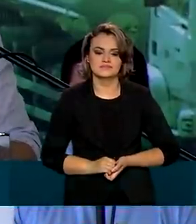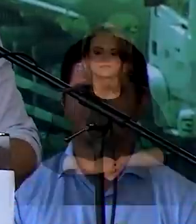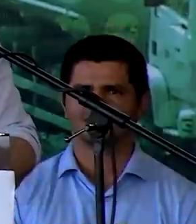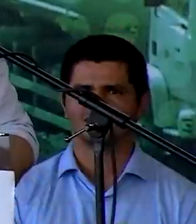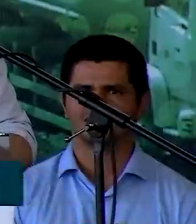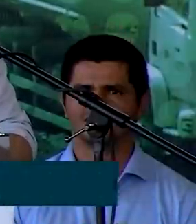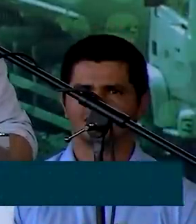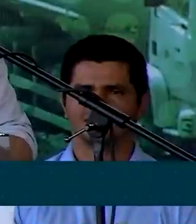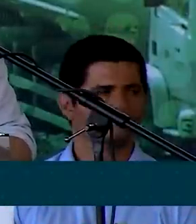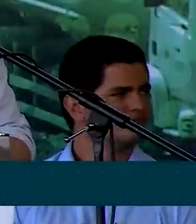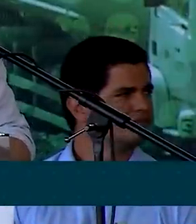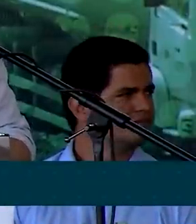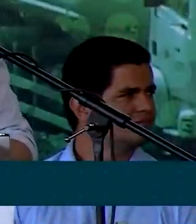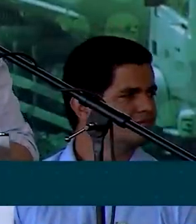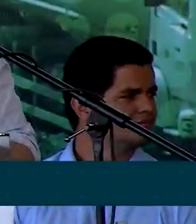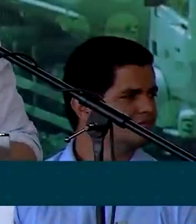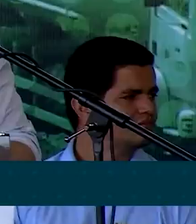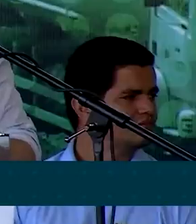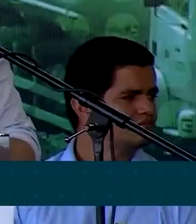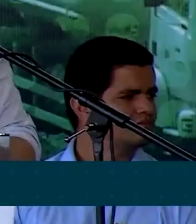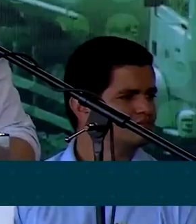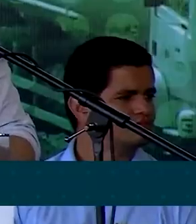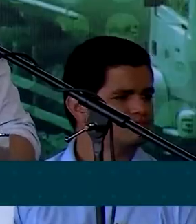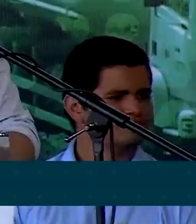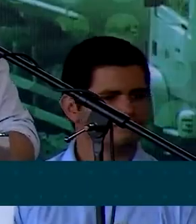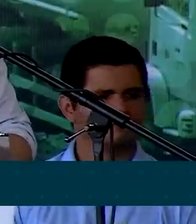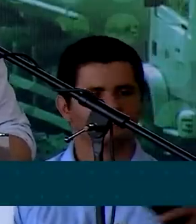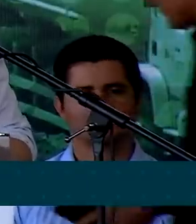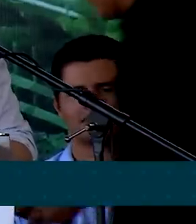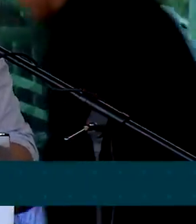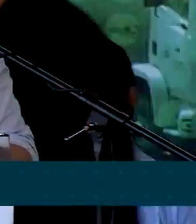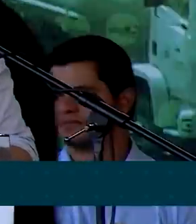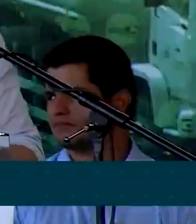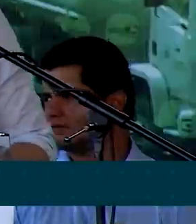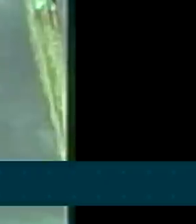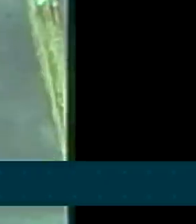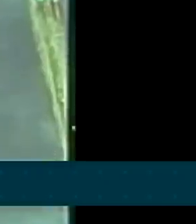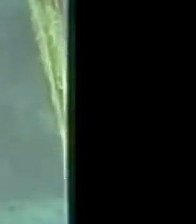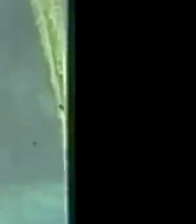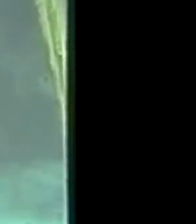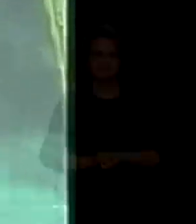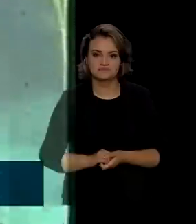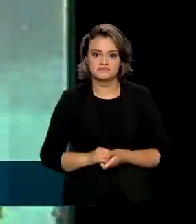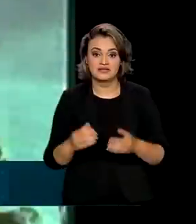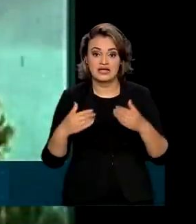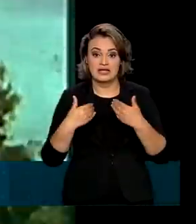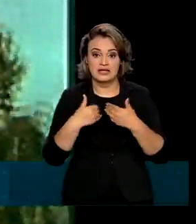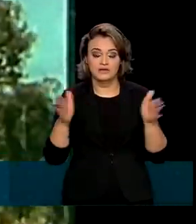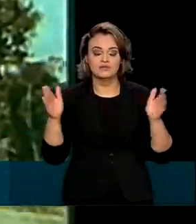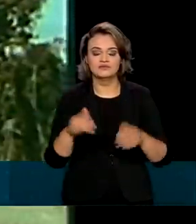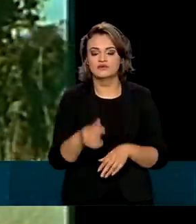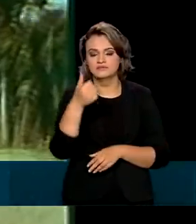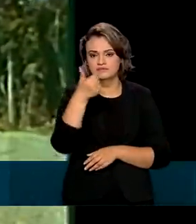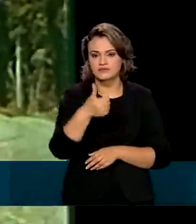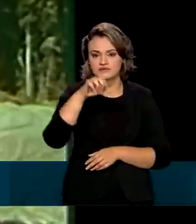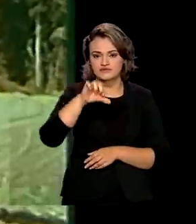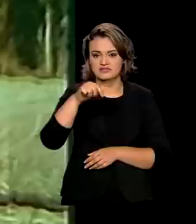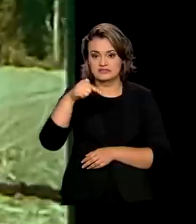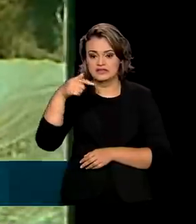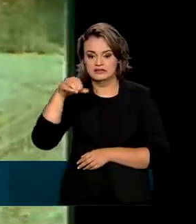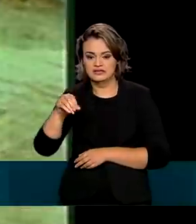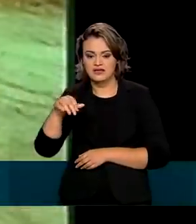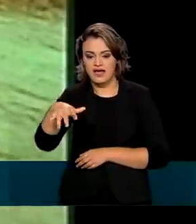produção, por aqui vão passar as pessoas, por aqui vai passar a prosperidade. Inaugurada na década de 70, a